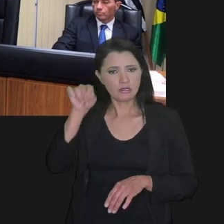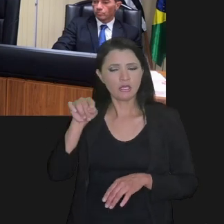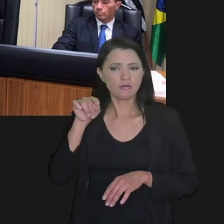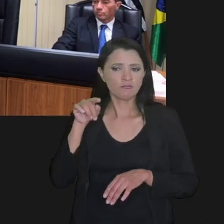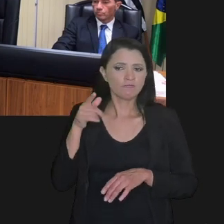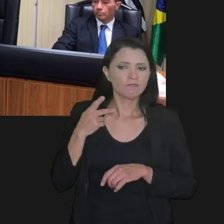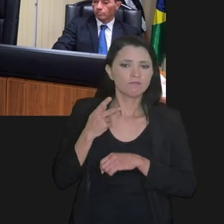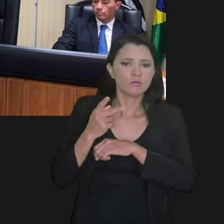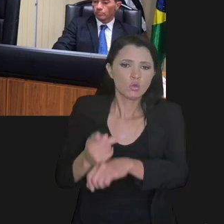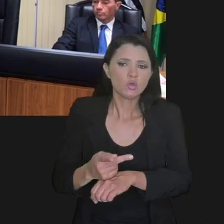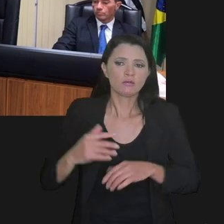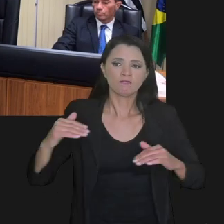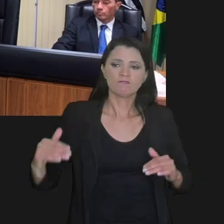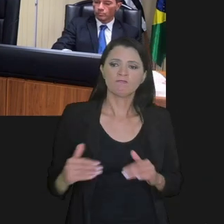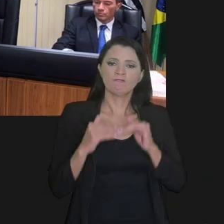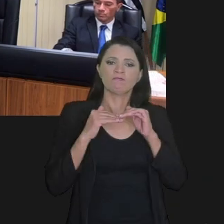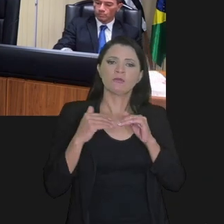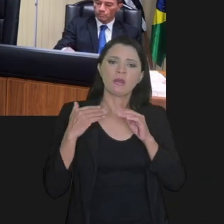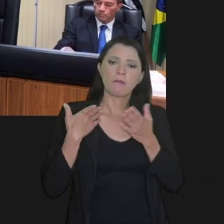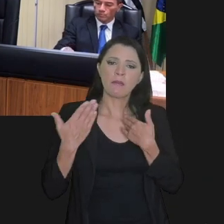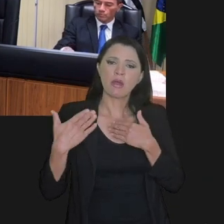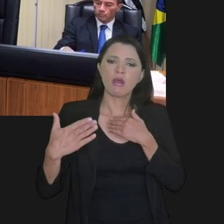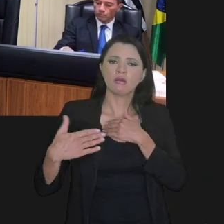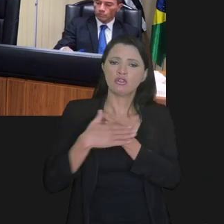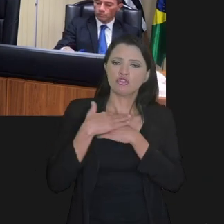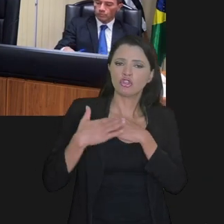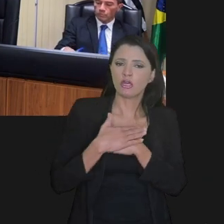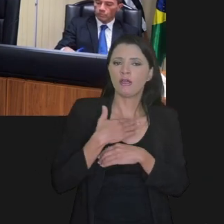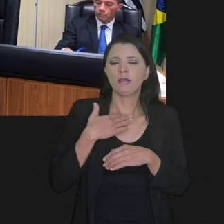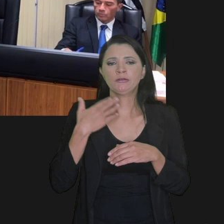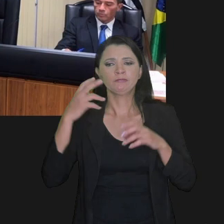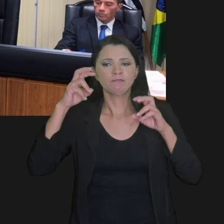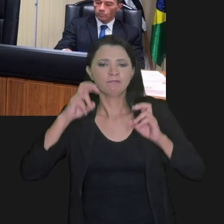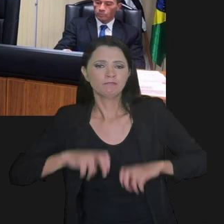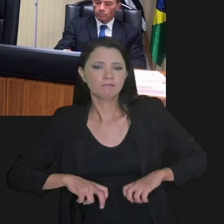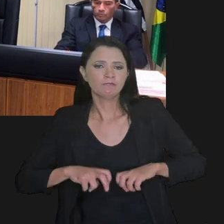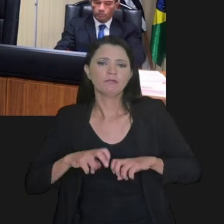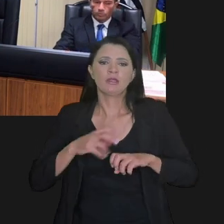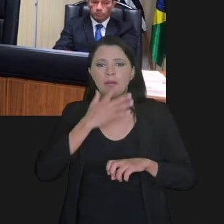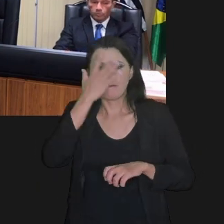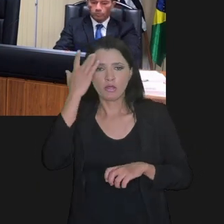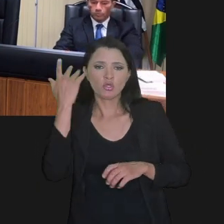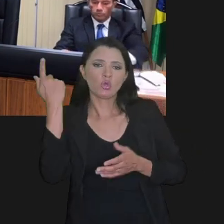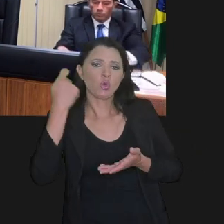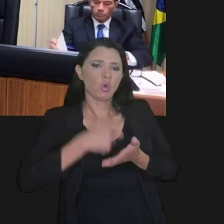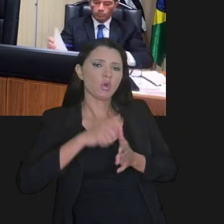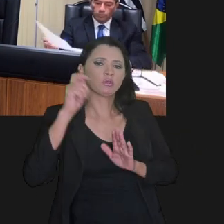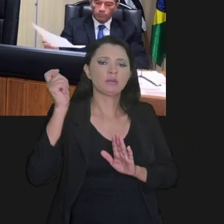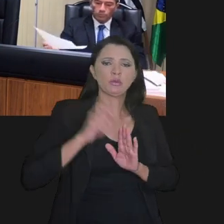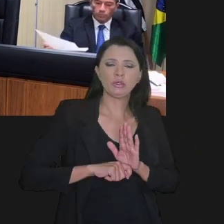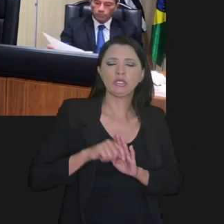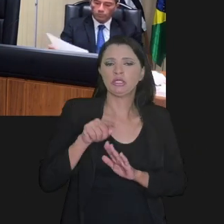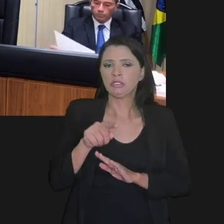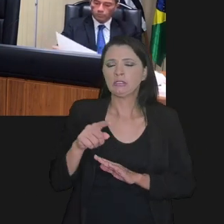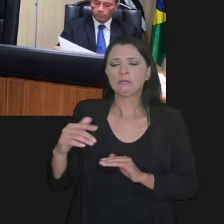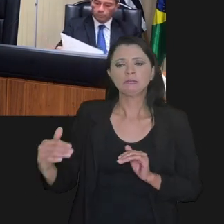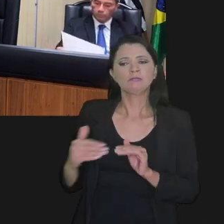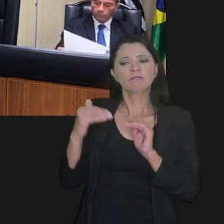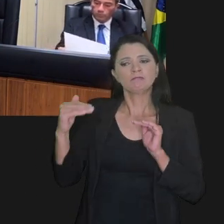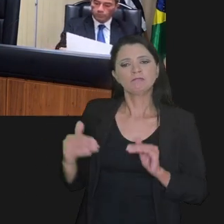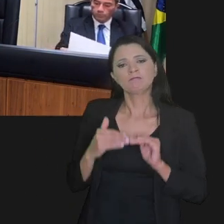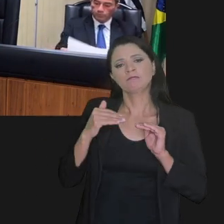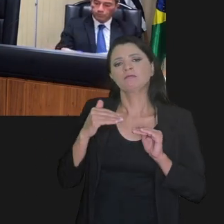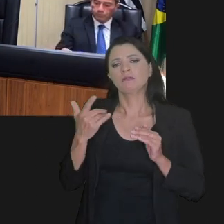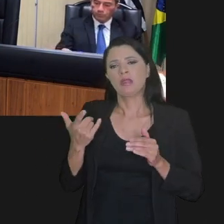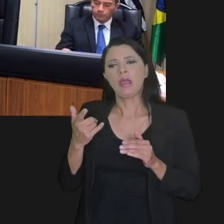por um lado a Fazenda Nacional busca conformidade, busca diálogo, busca sentar à mesa com os contribuintes